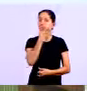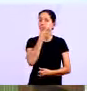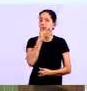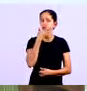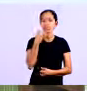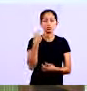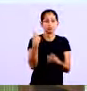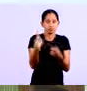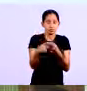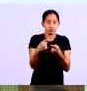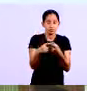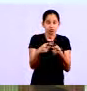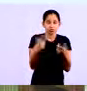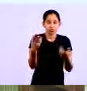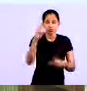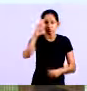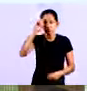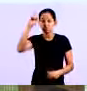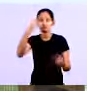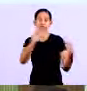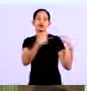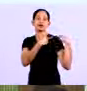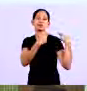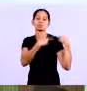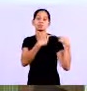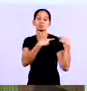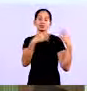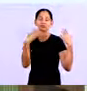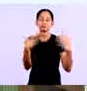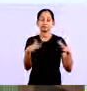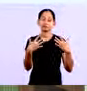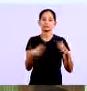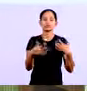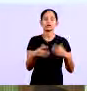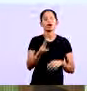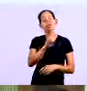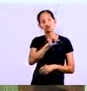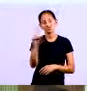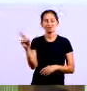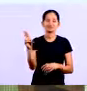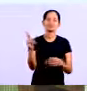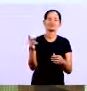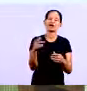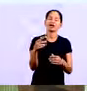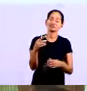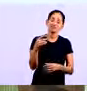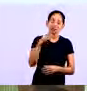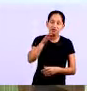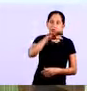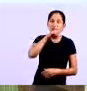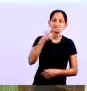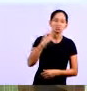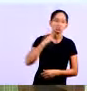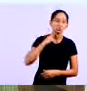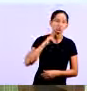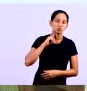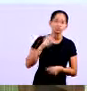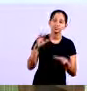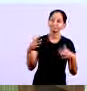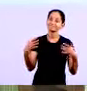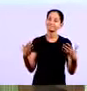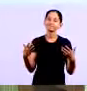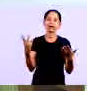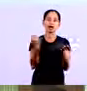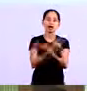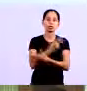seu nome da pessoa física se você é responsável pela empresa pode ter problemas então assim é importante que você tenha teor de esses registros porque se tiver que acontecer